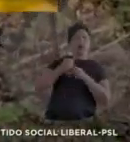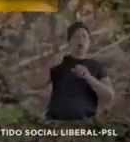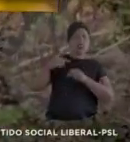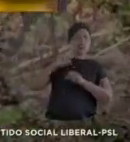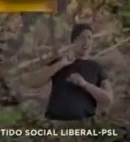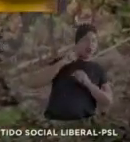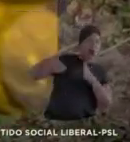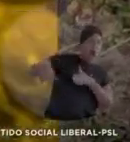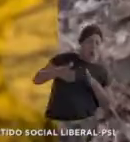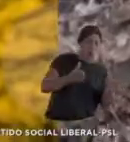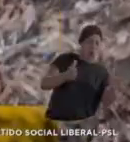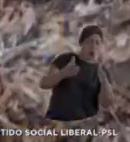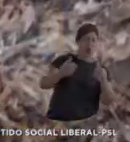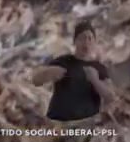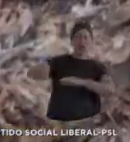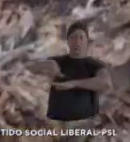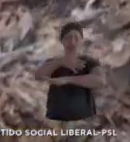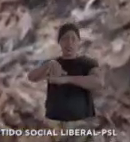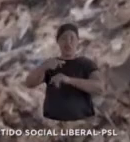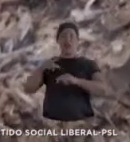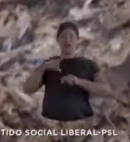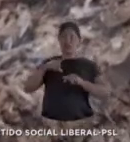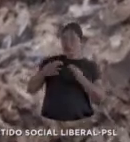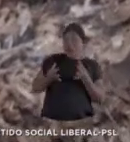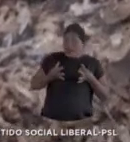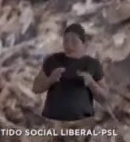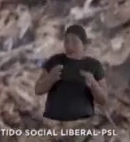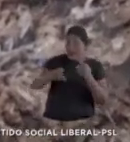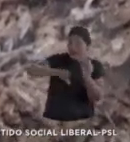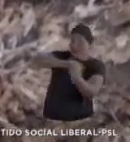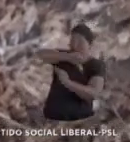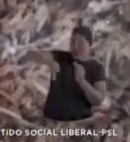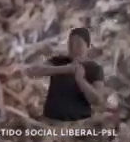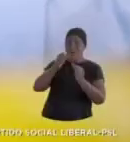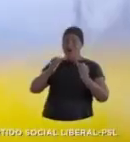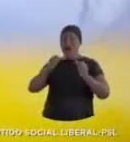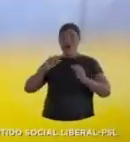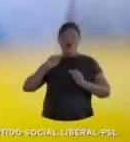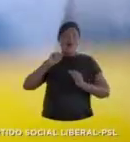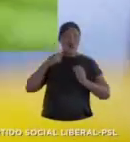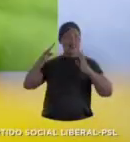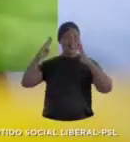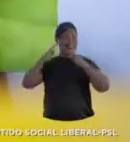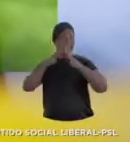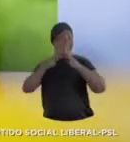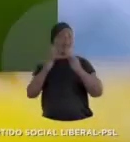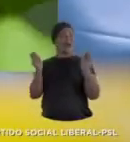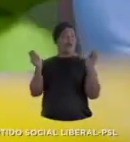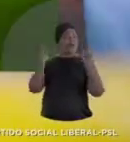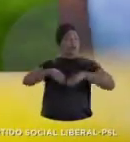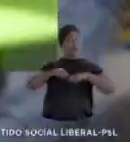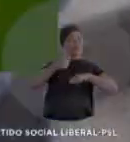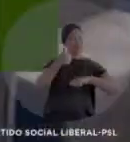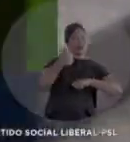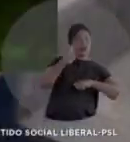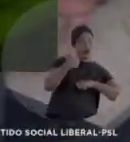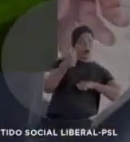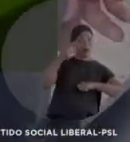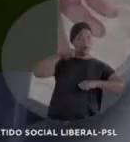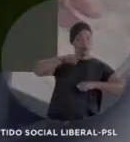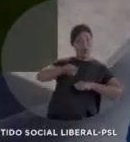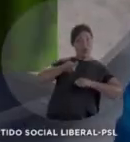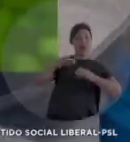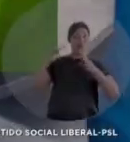está nas ruas Nos canais Nós temos a tecnologia Para transformar o lixo Em casa Com isto Poderemos construir 11 milhões de